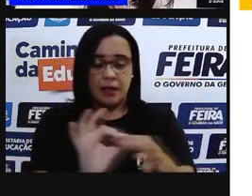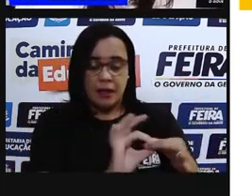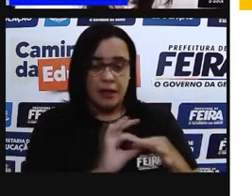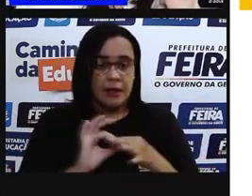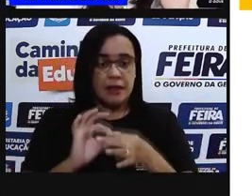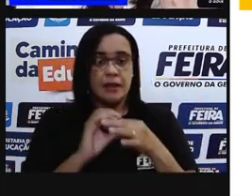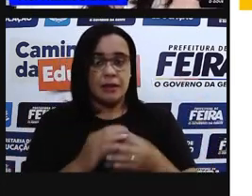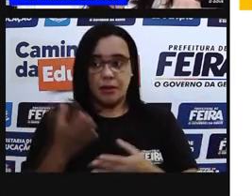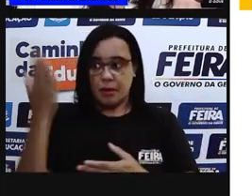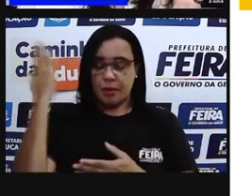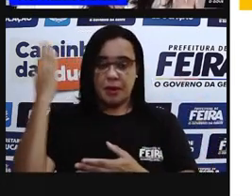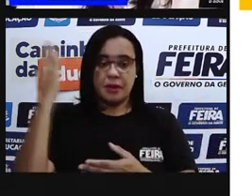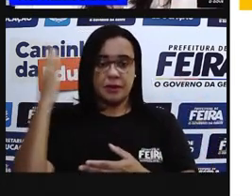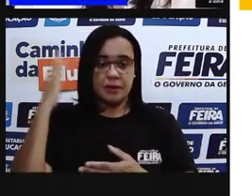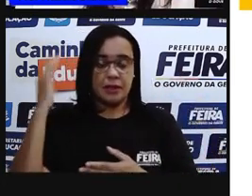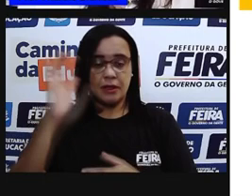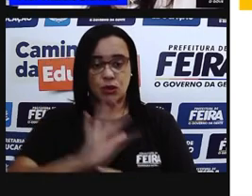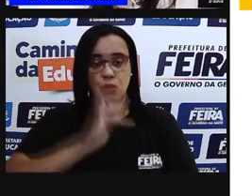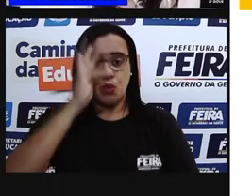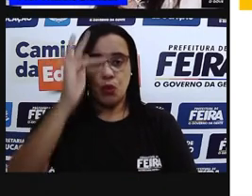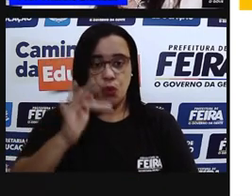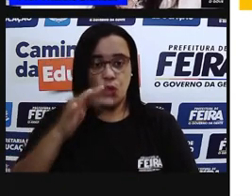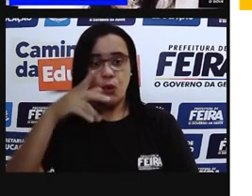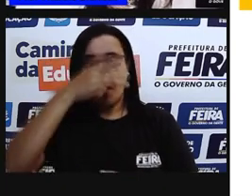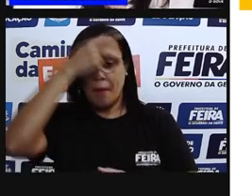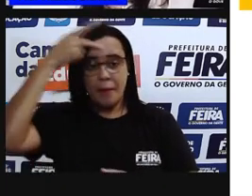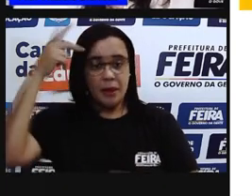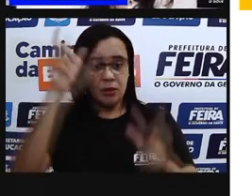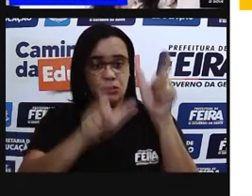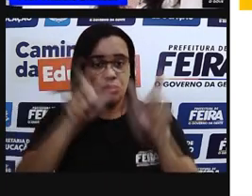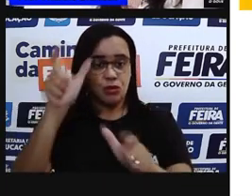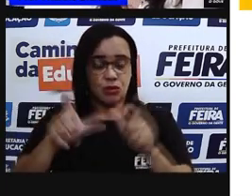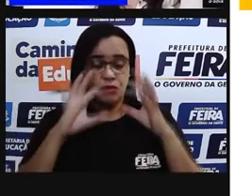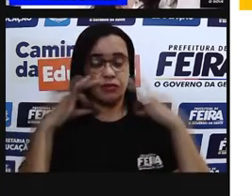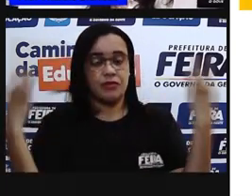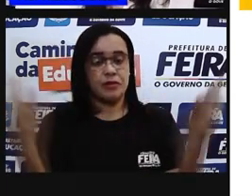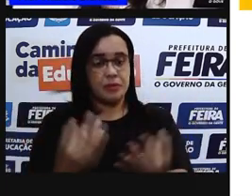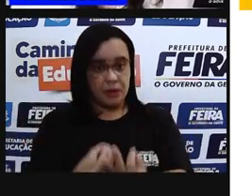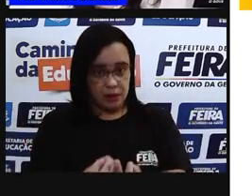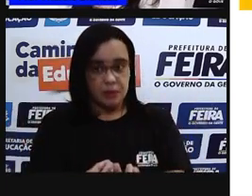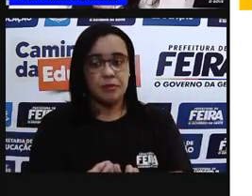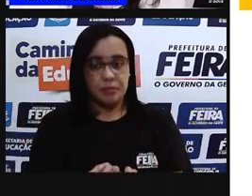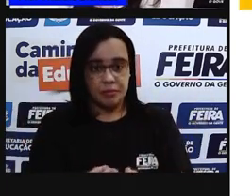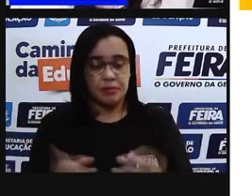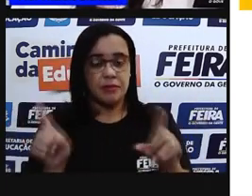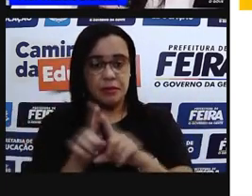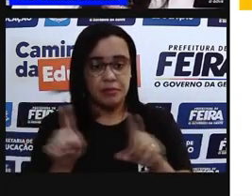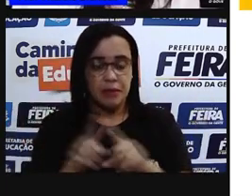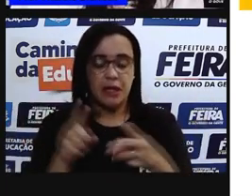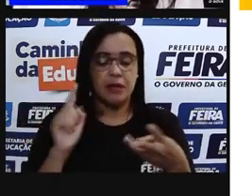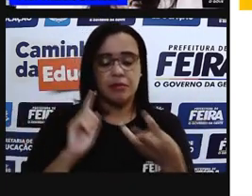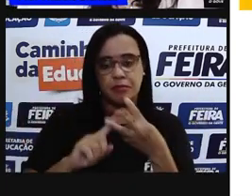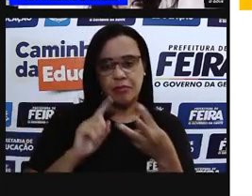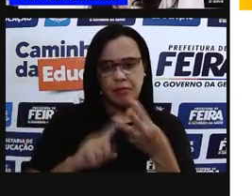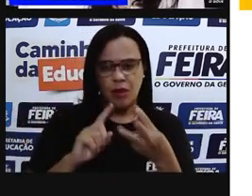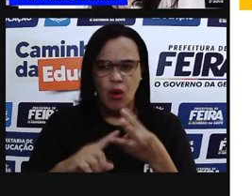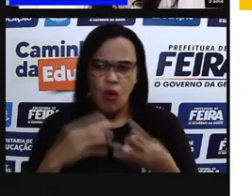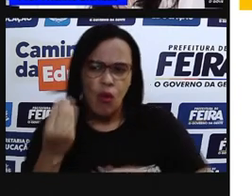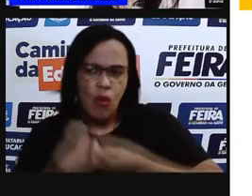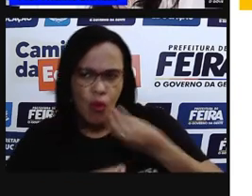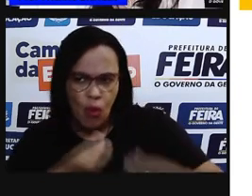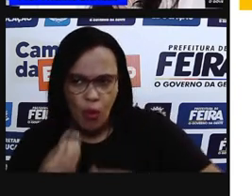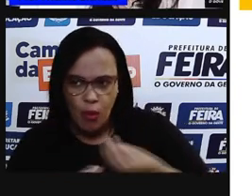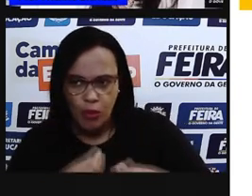E o terceiro objetivo, discutir as ideias de Mendel sobre hereditariedade. Como a professora